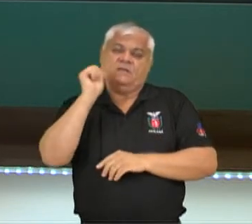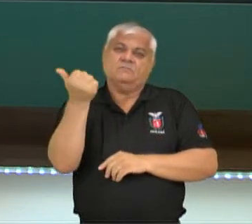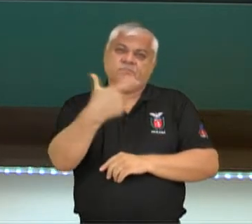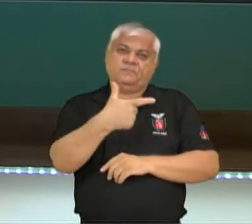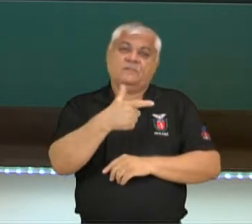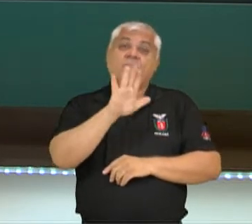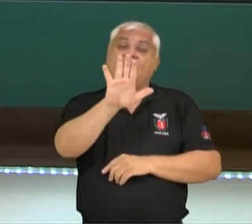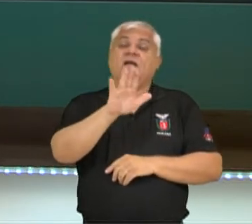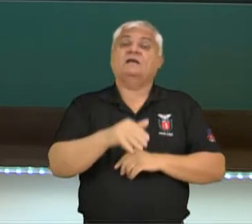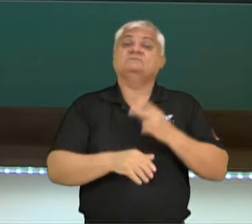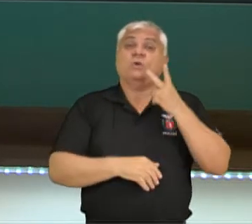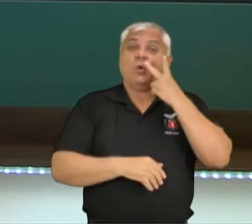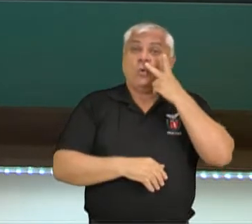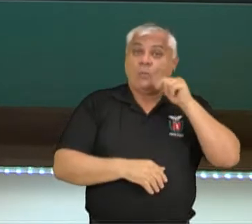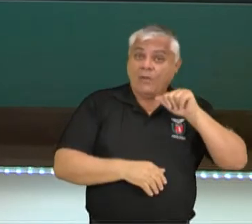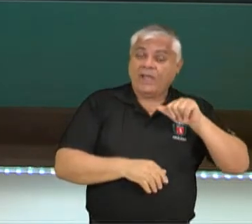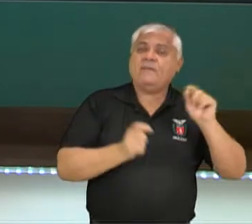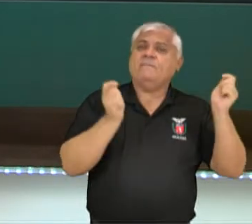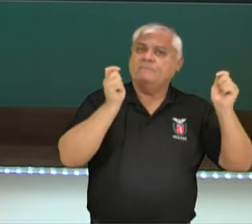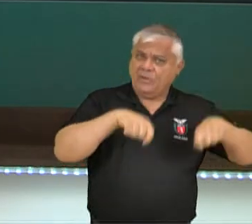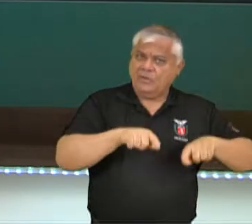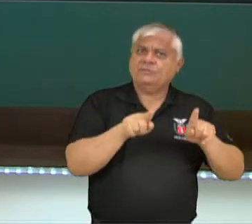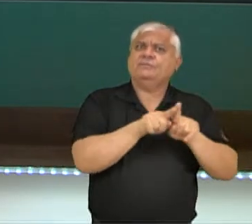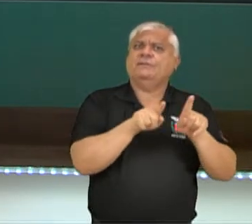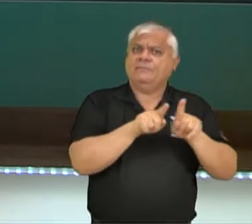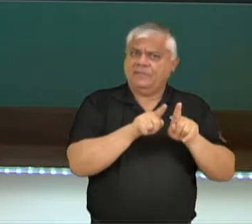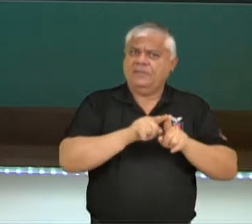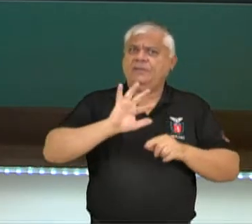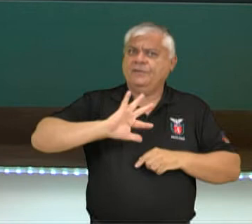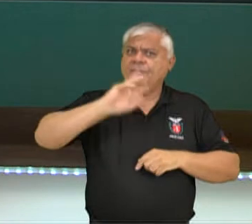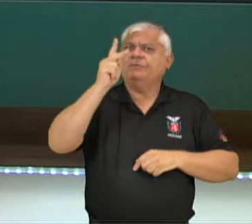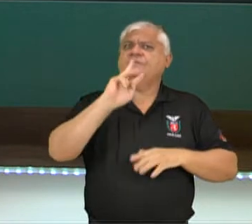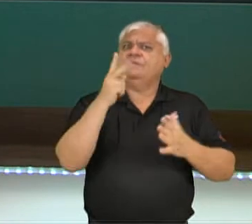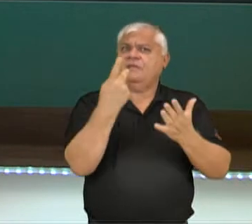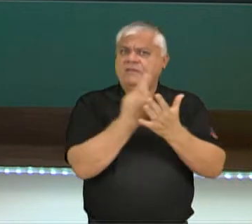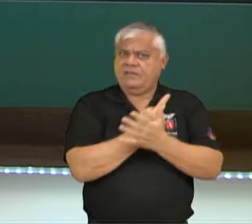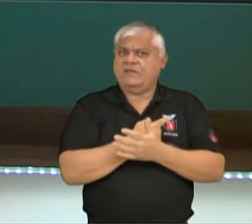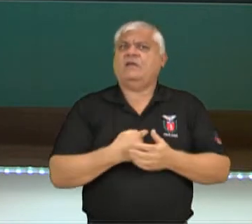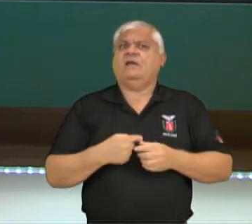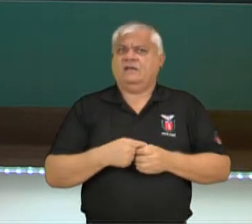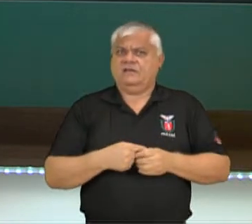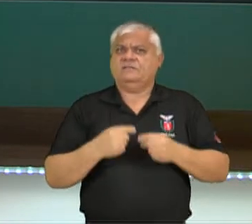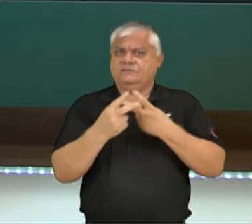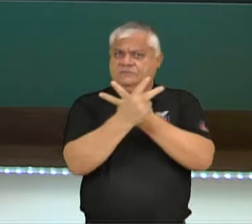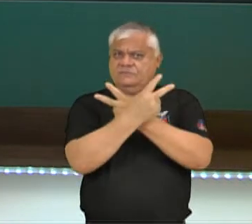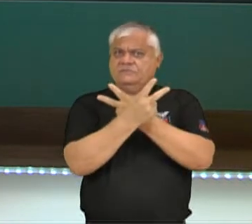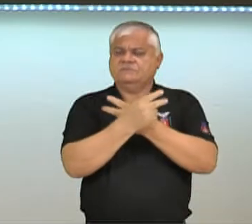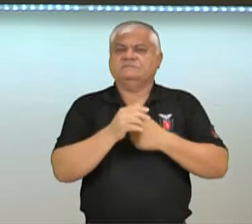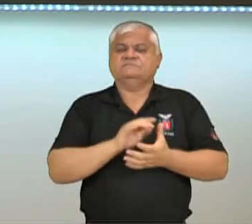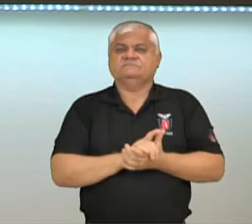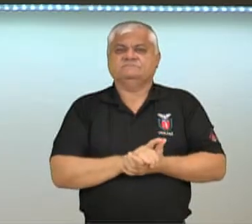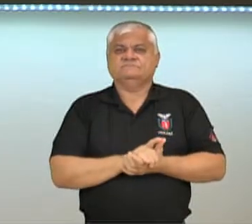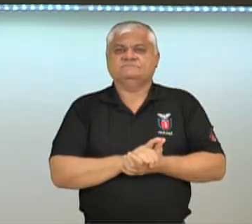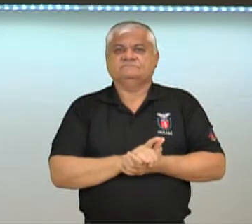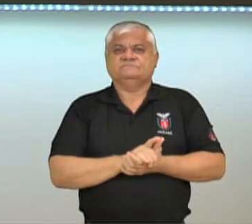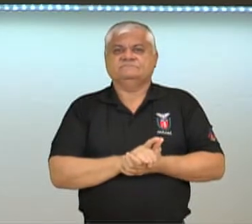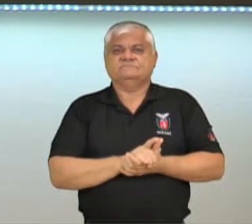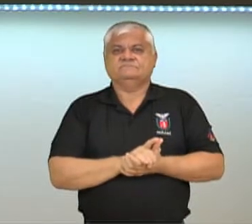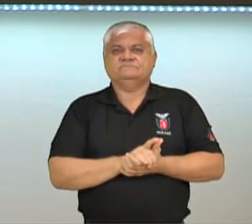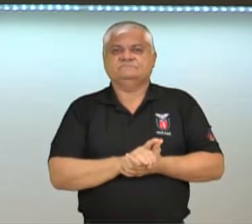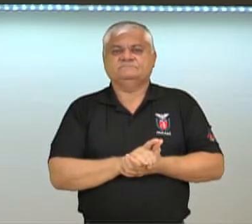significa que não pode ocorrer erros de segregação nos cromossomos paternos. Bom,